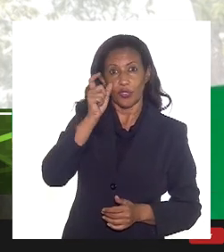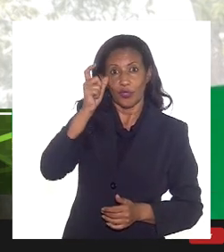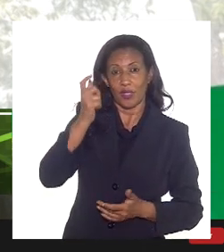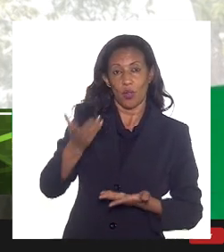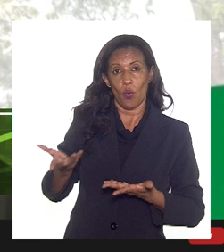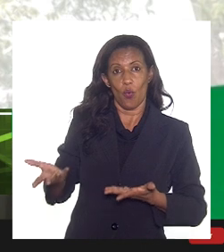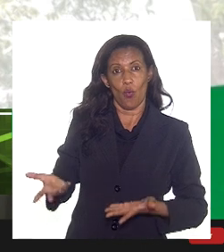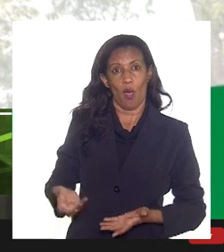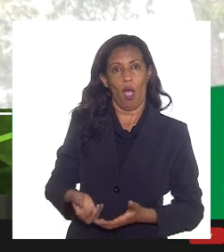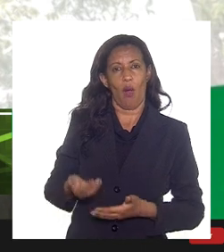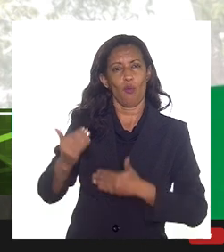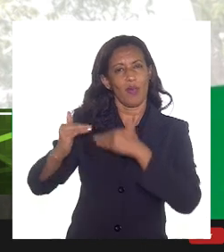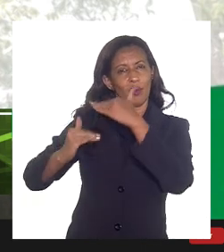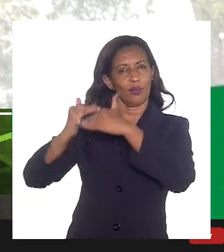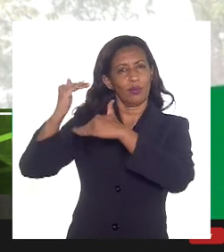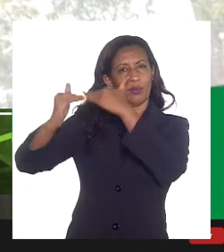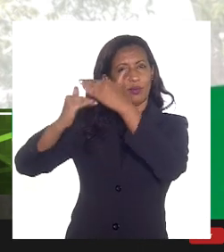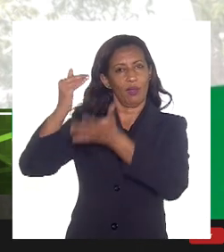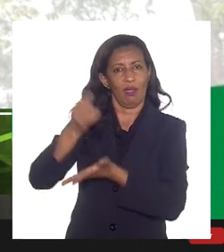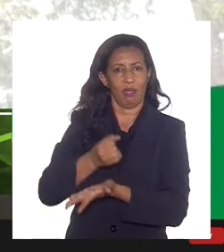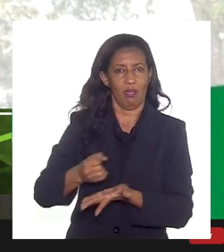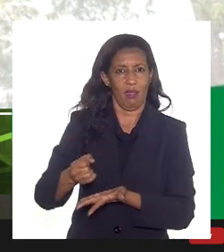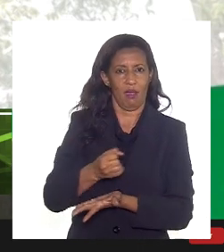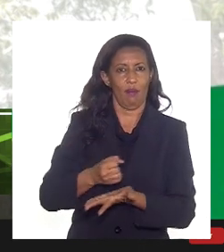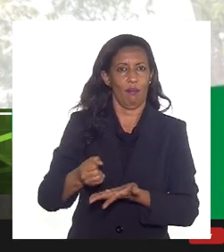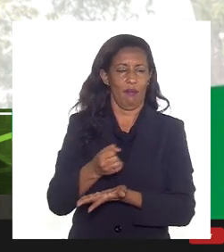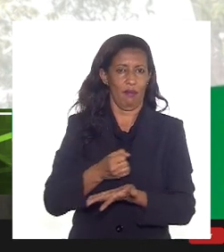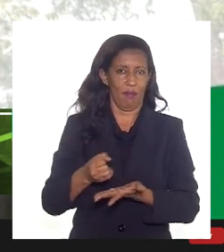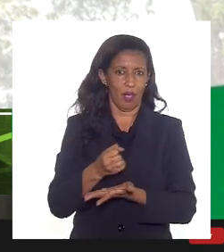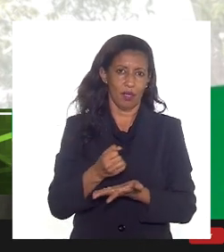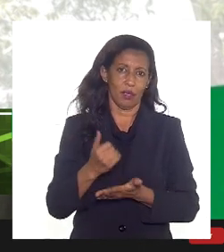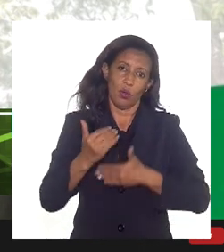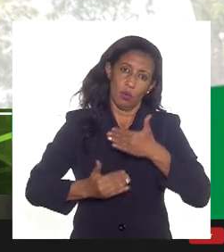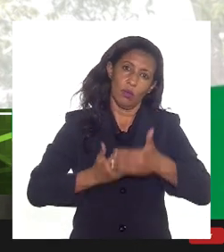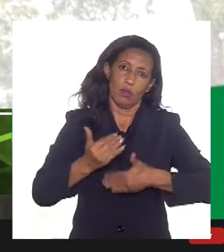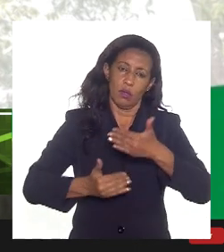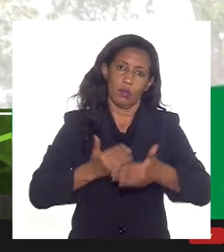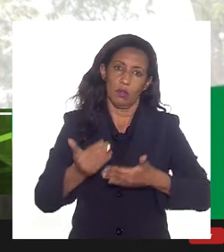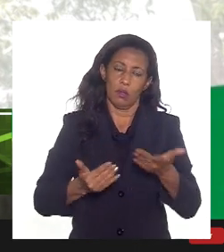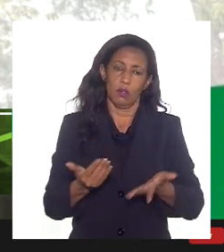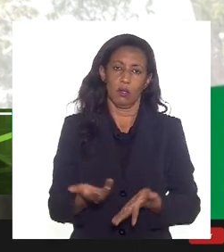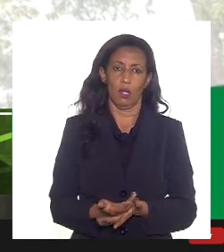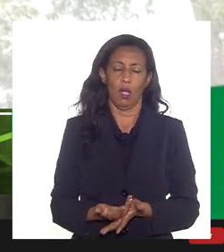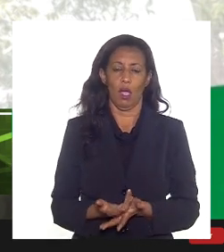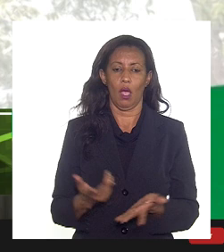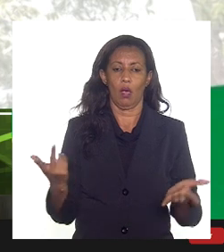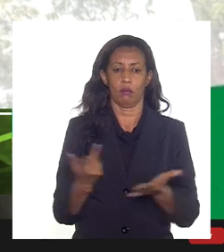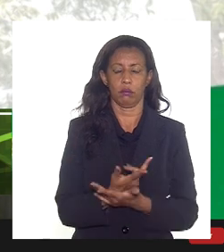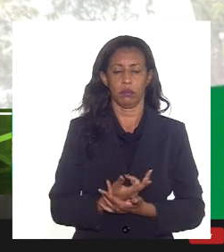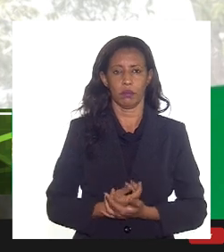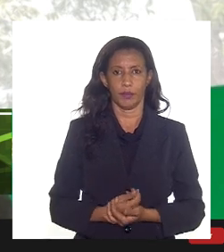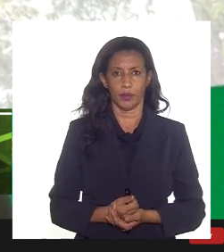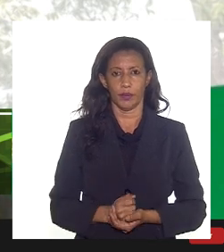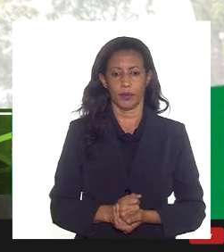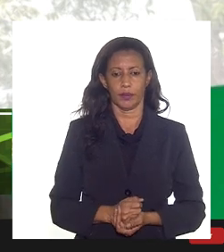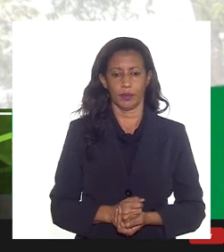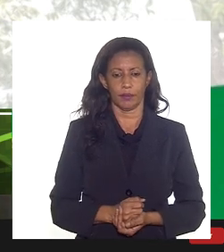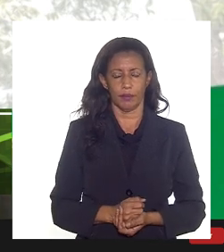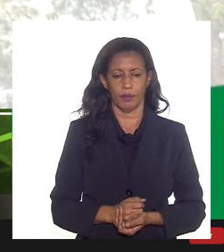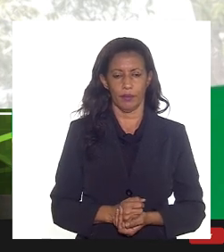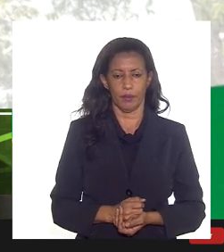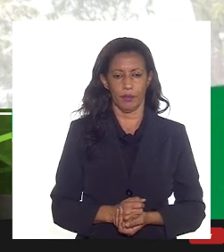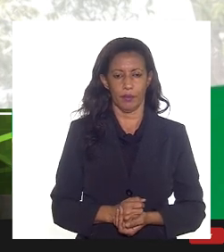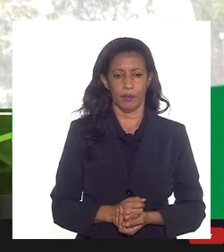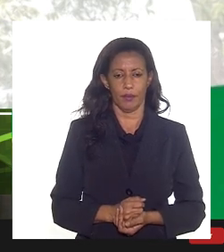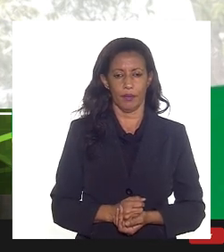aumento da base contábil daquele ativo e consequentemente isso gerou reflexos na depreciação eu